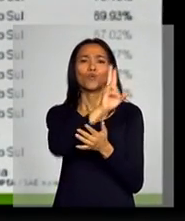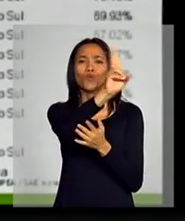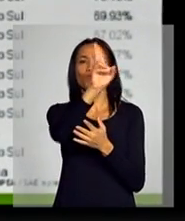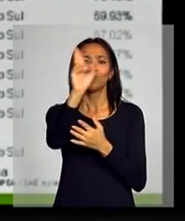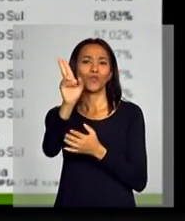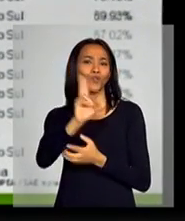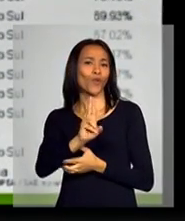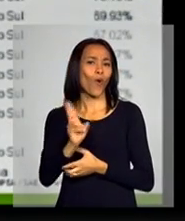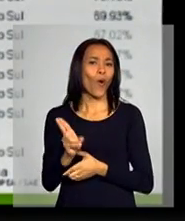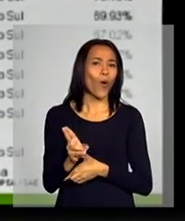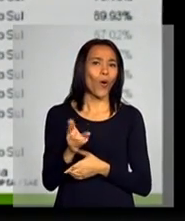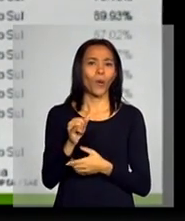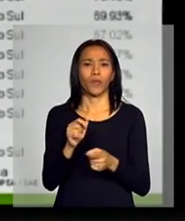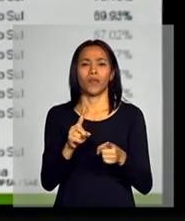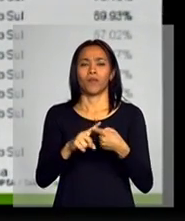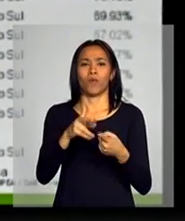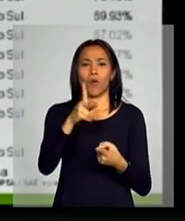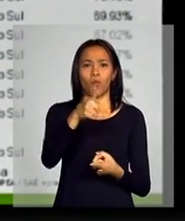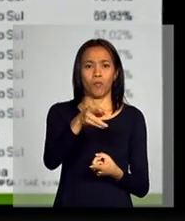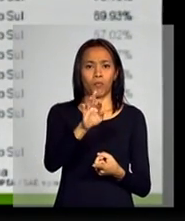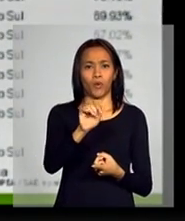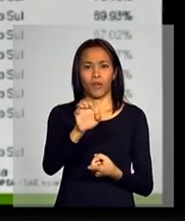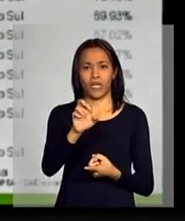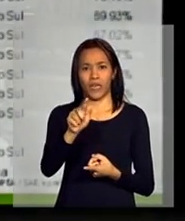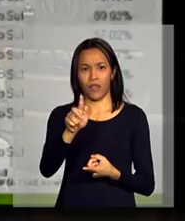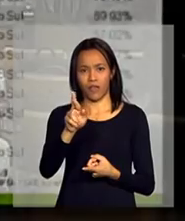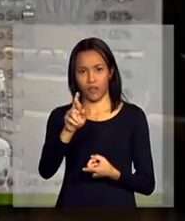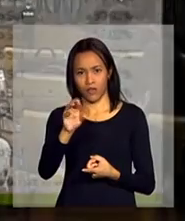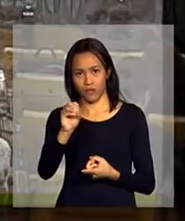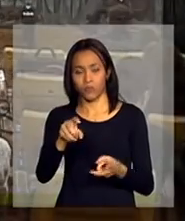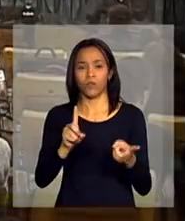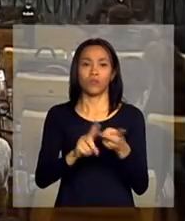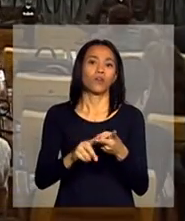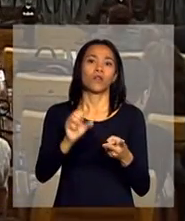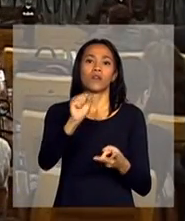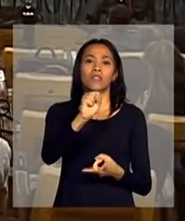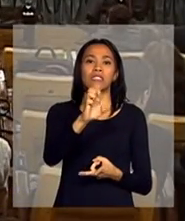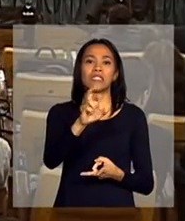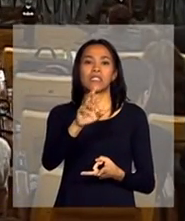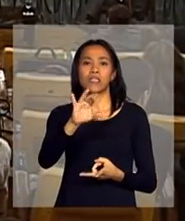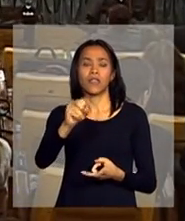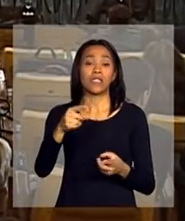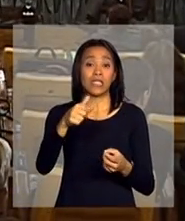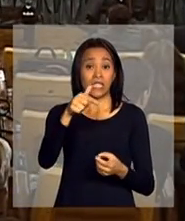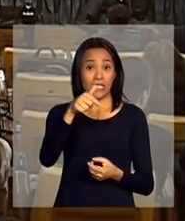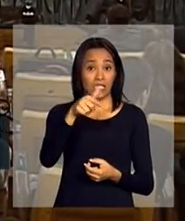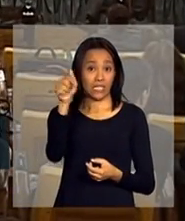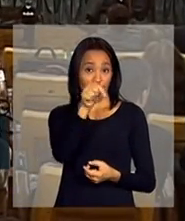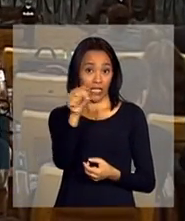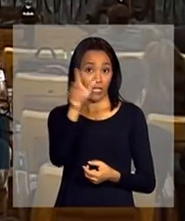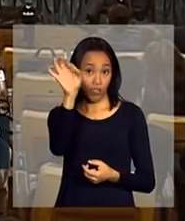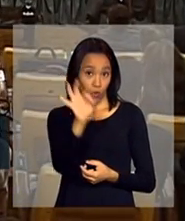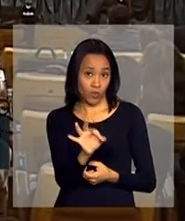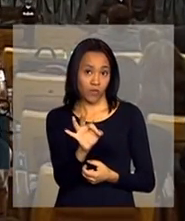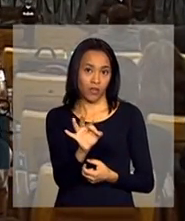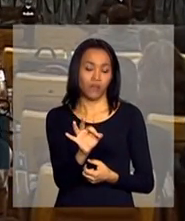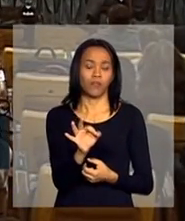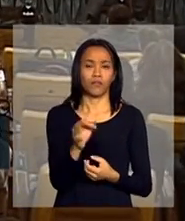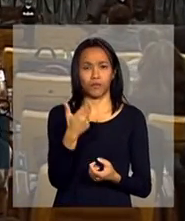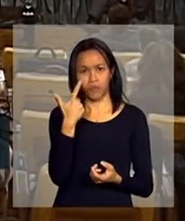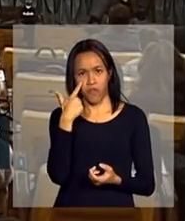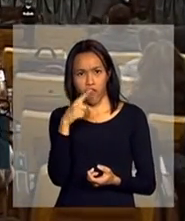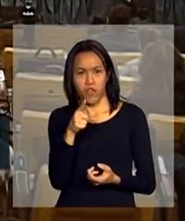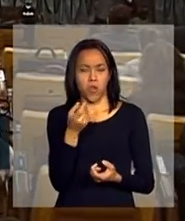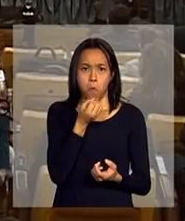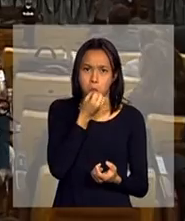empreendedores, como Progresso, Sério e Passacete, que é 77% de empreendedores, não sei se Passacete se deve a algum grande